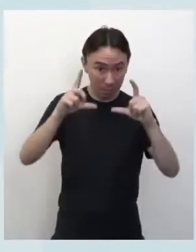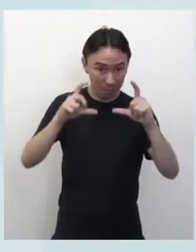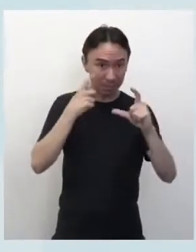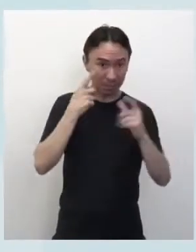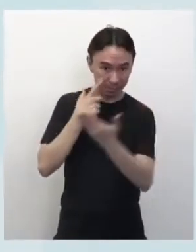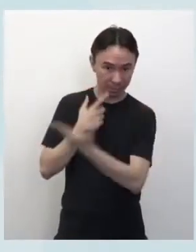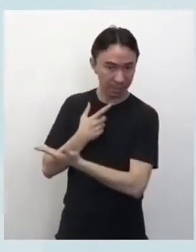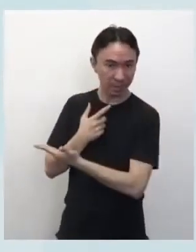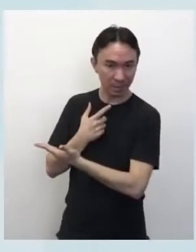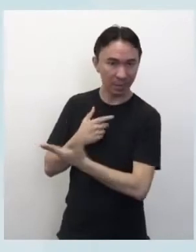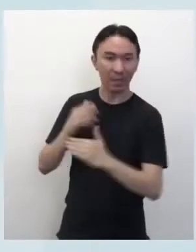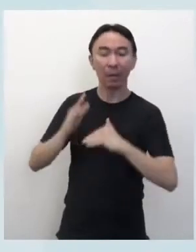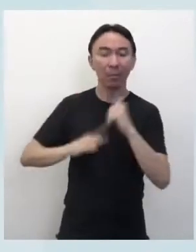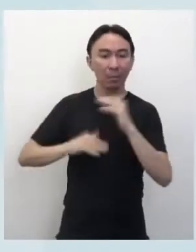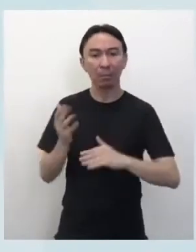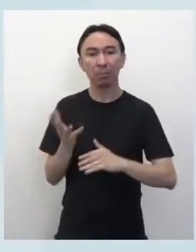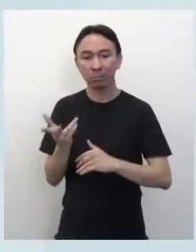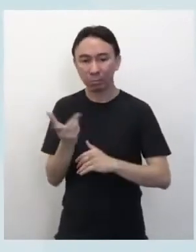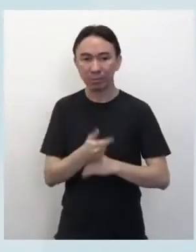Vamos lá.